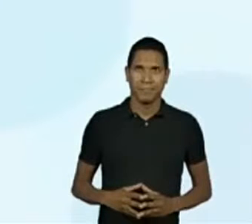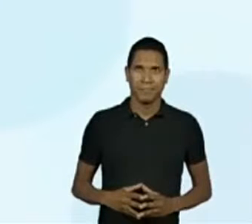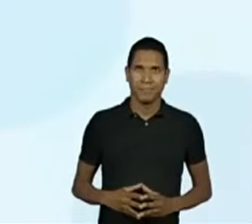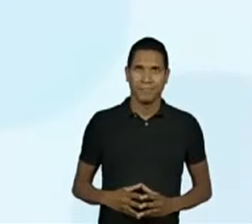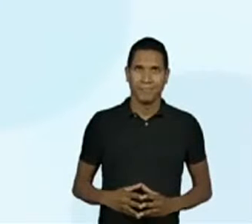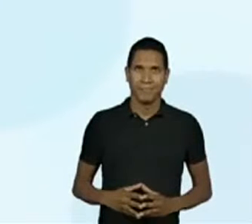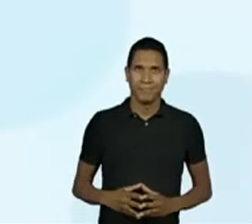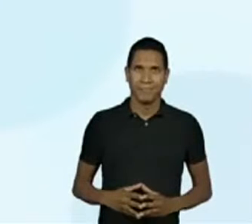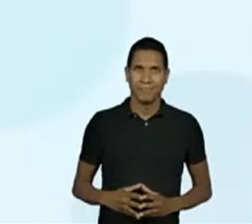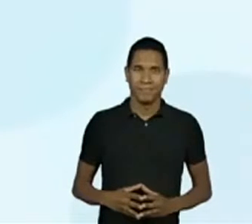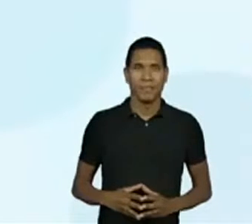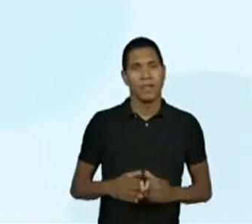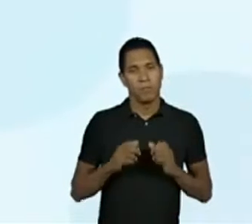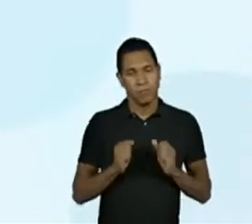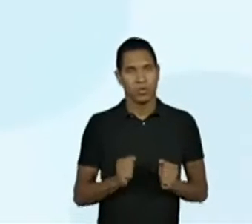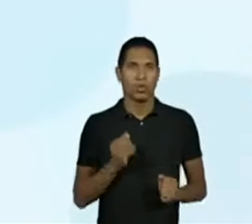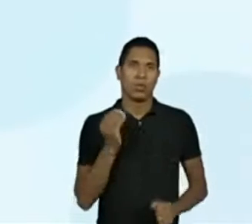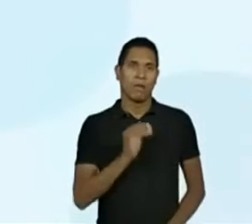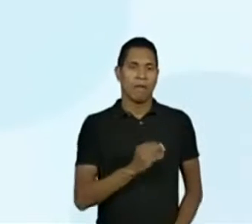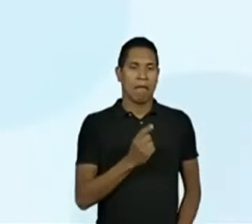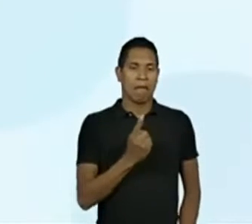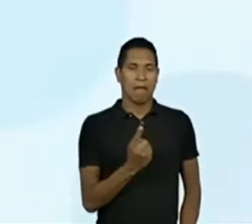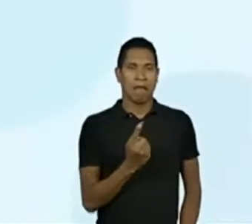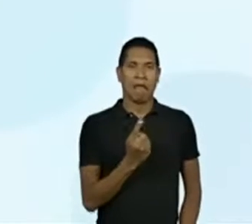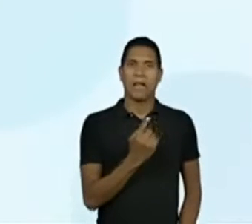14 horas, não é?